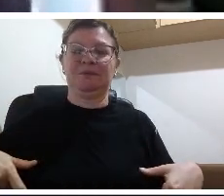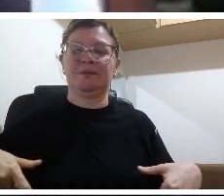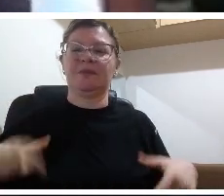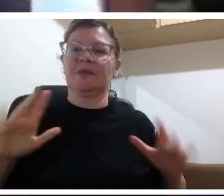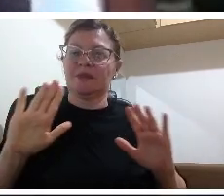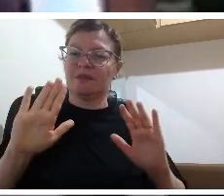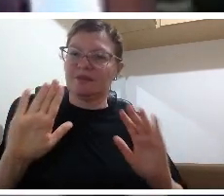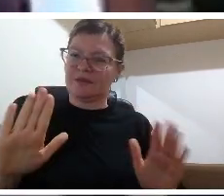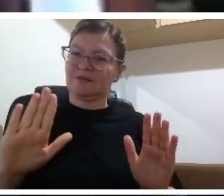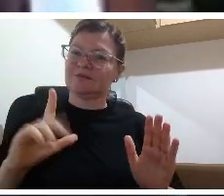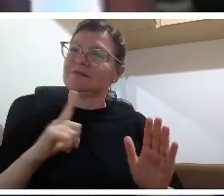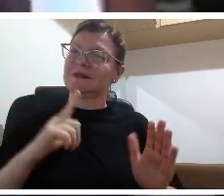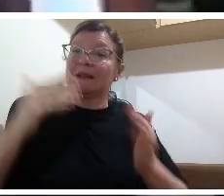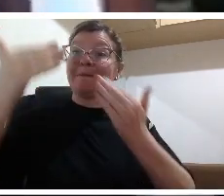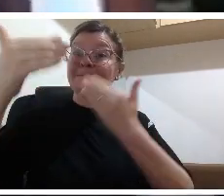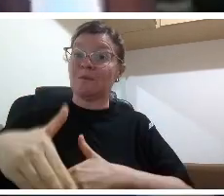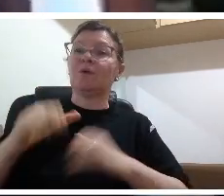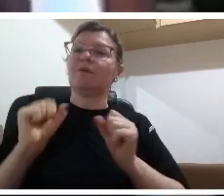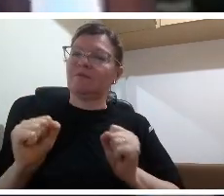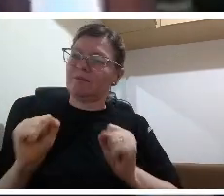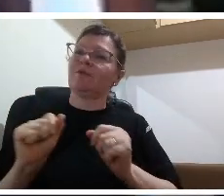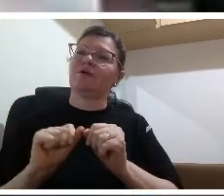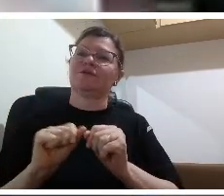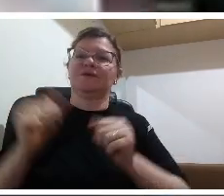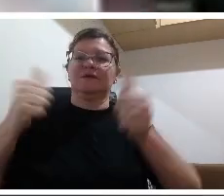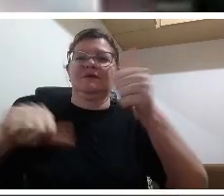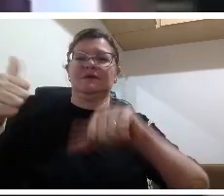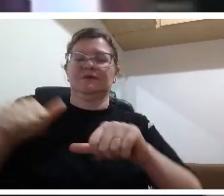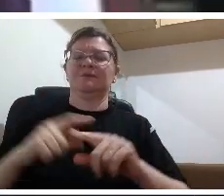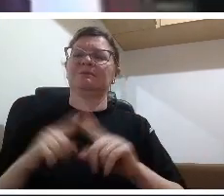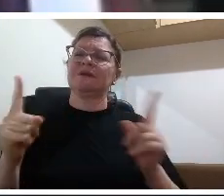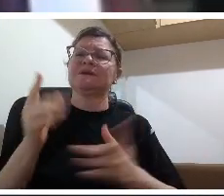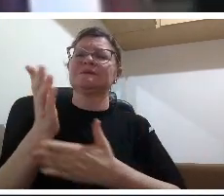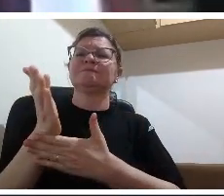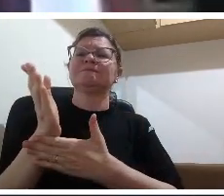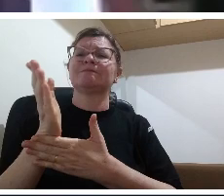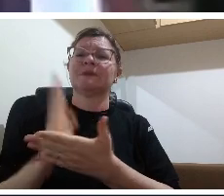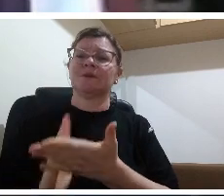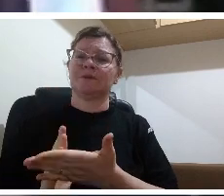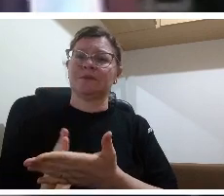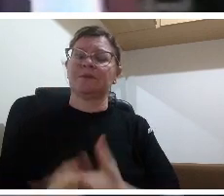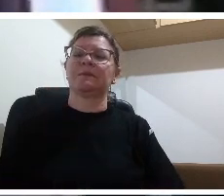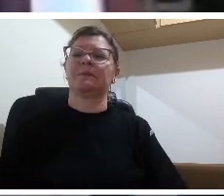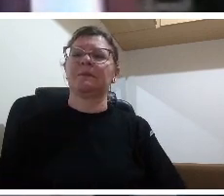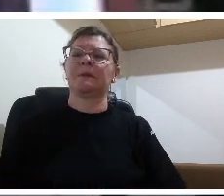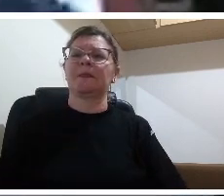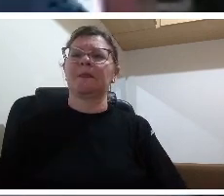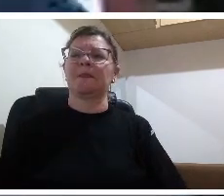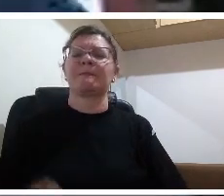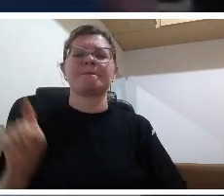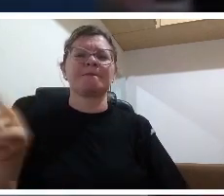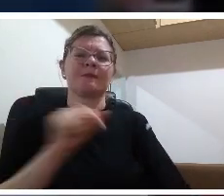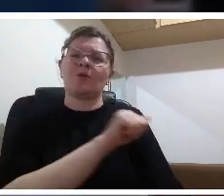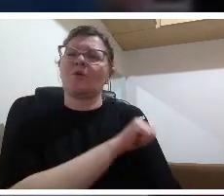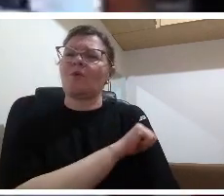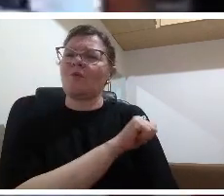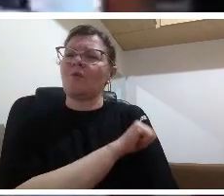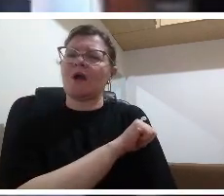não está mostrando o conhecimento que ele devia que ele devia provar então eu creio que